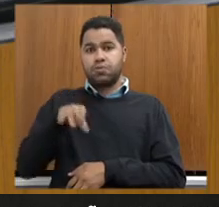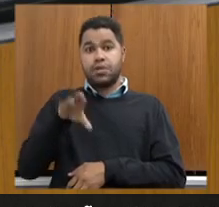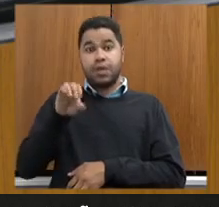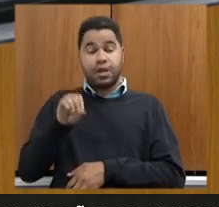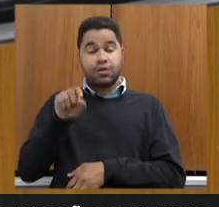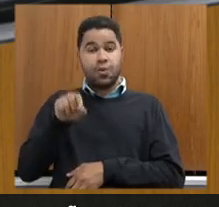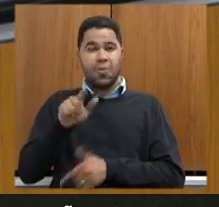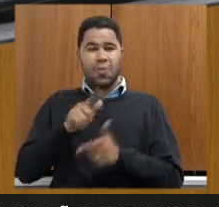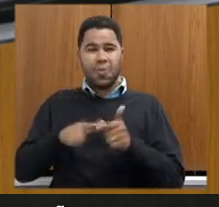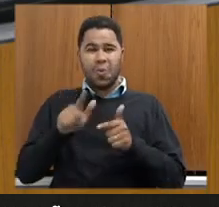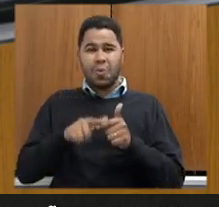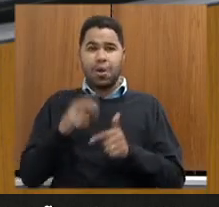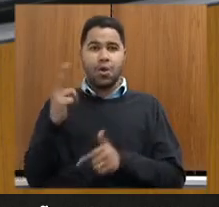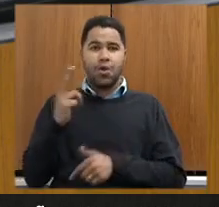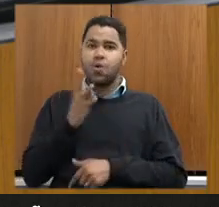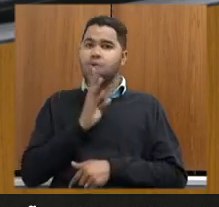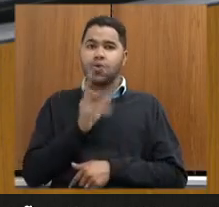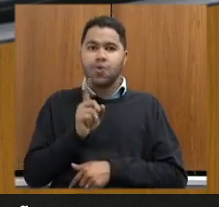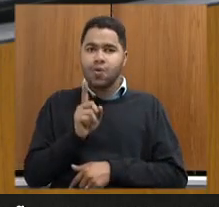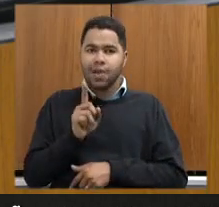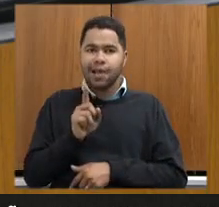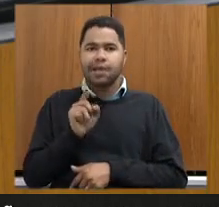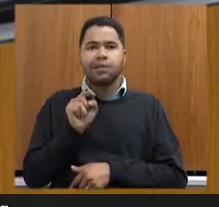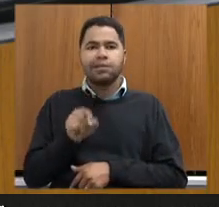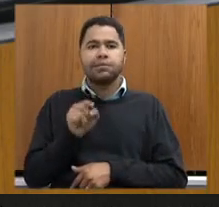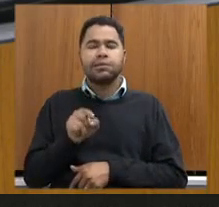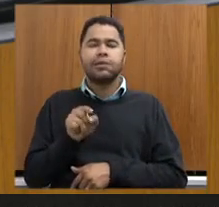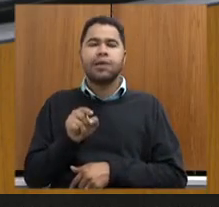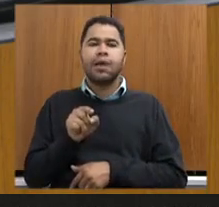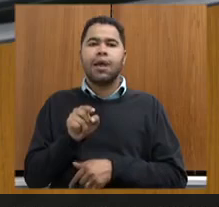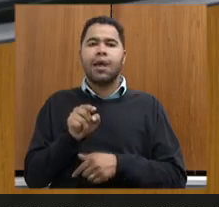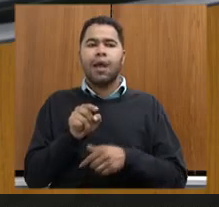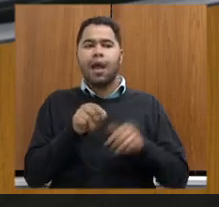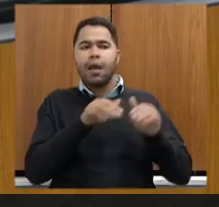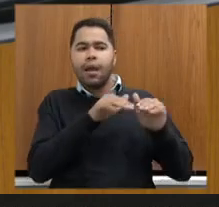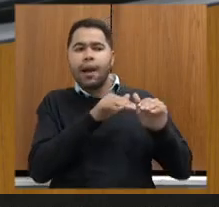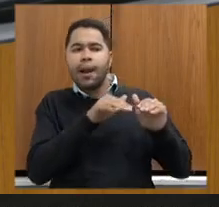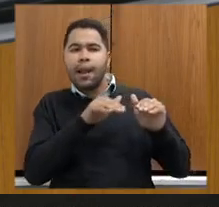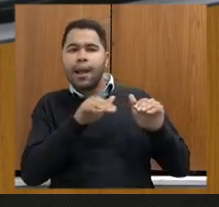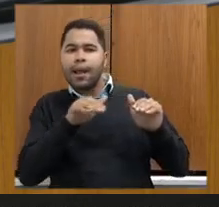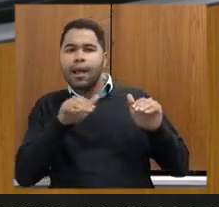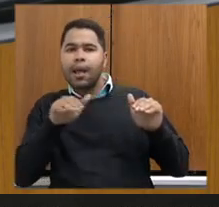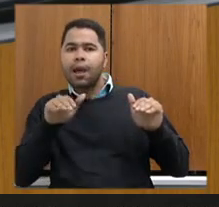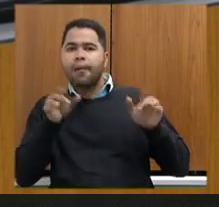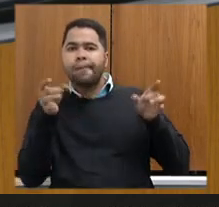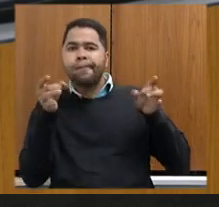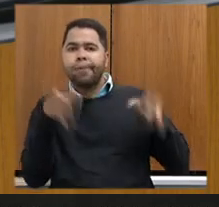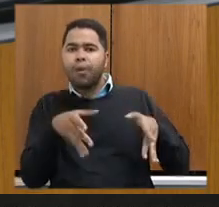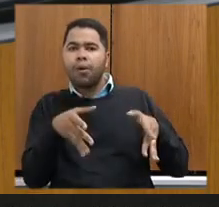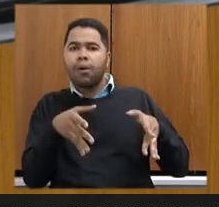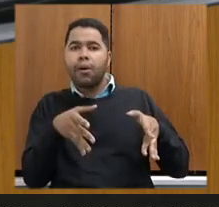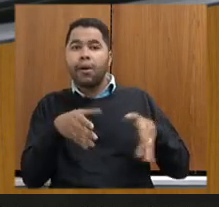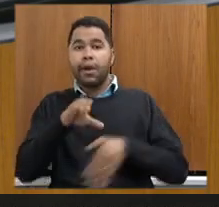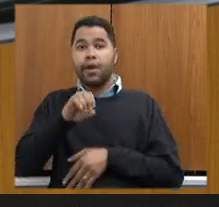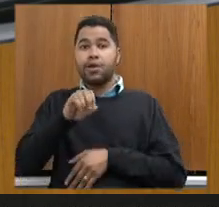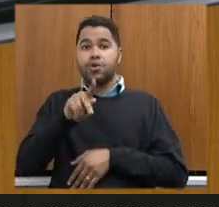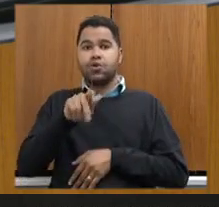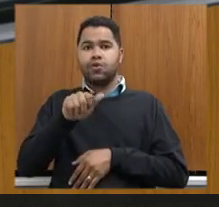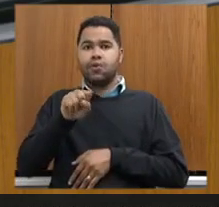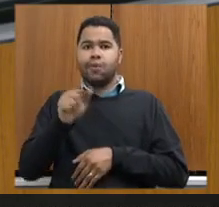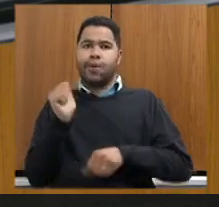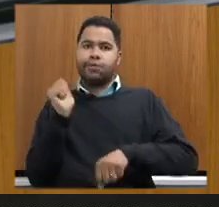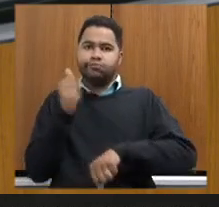grave, para quem não conhece, foi uma estrutura que foi abandonada e a Copaz assumiu a